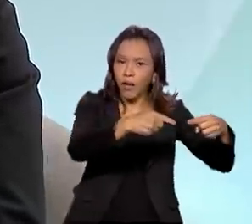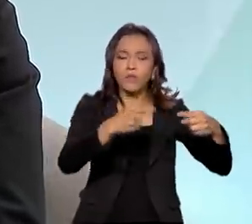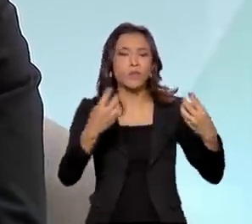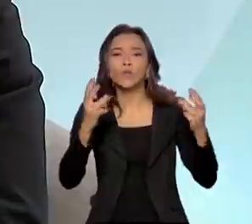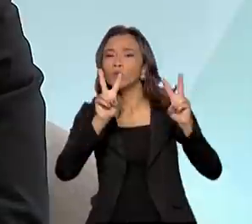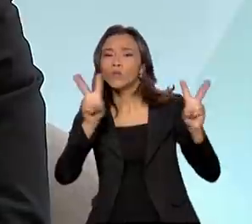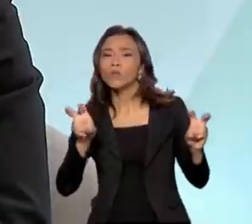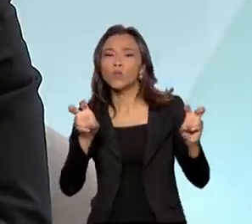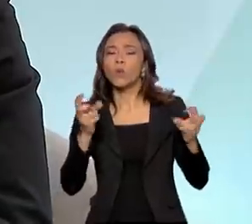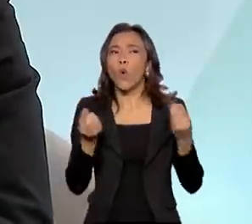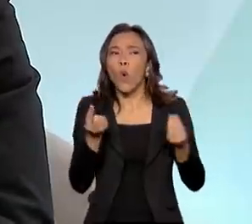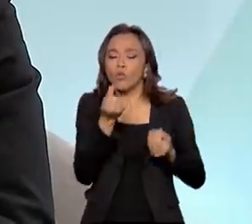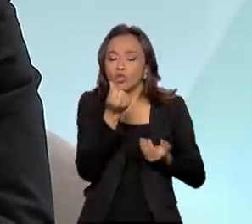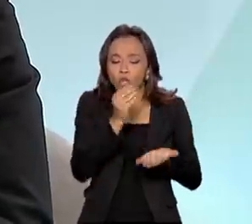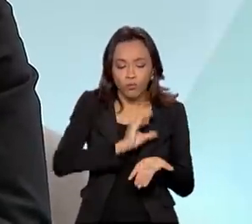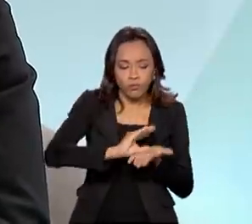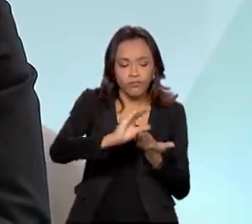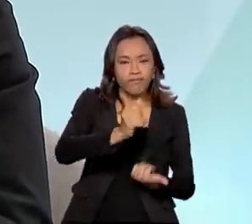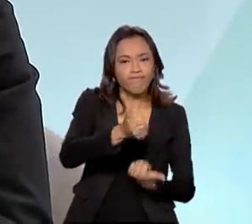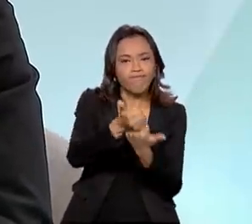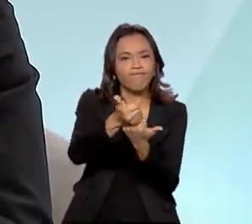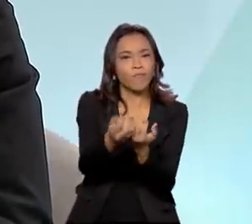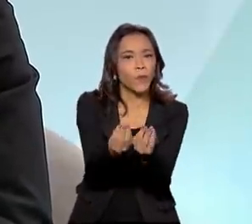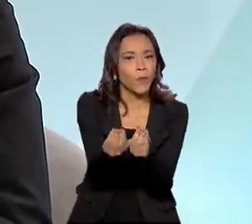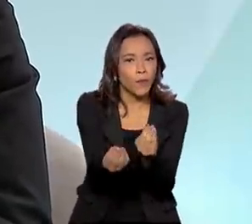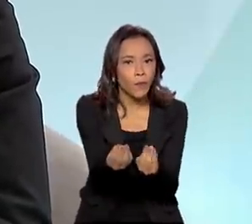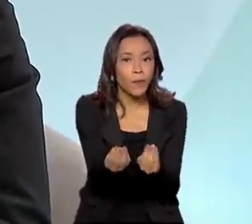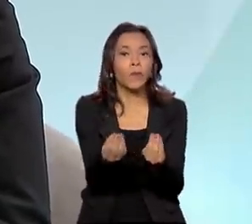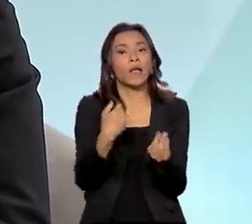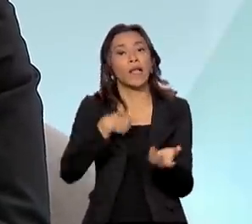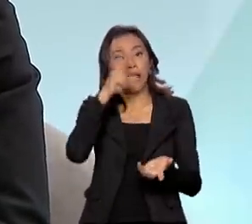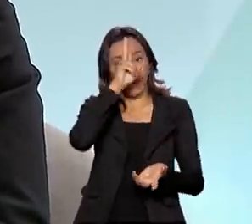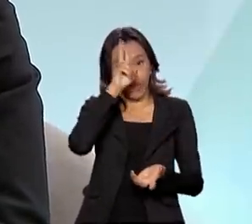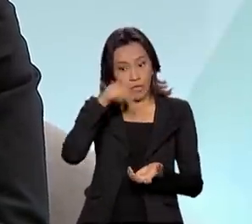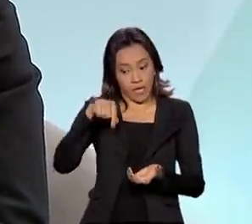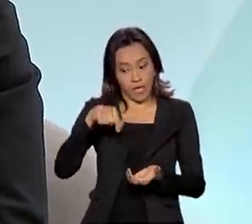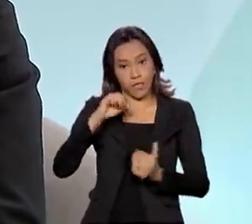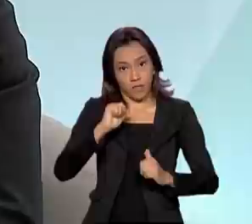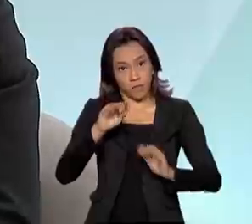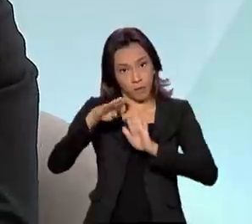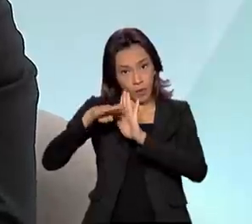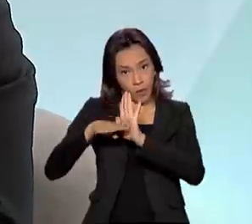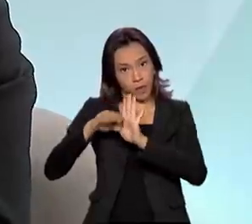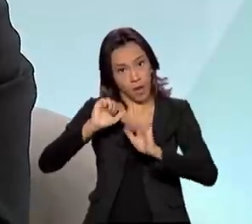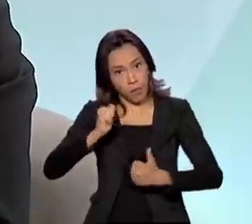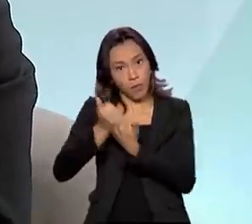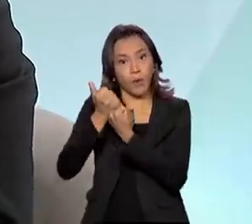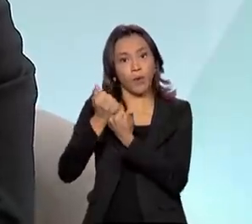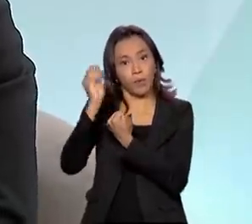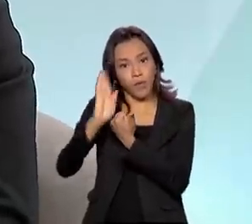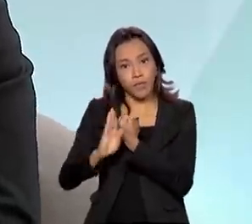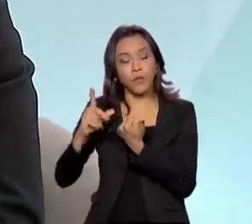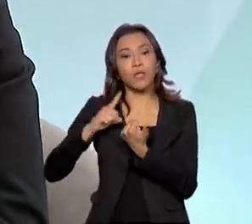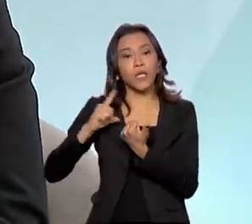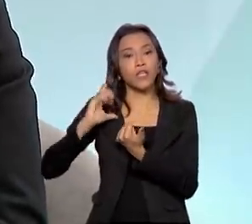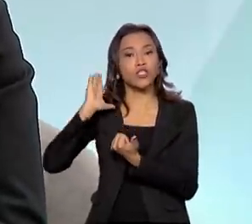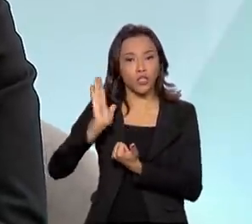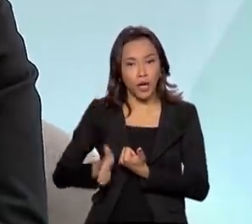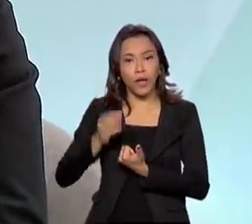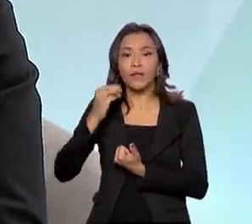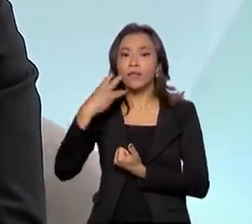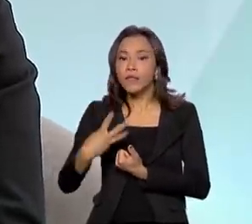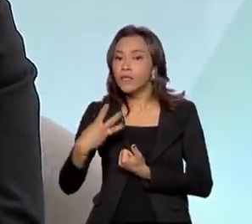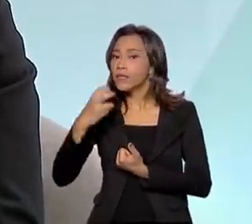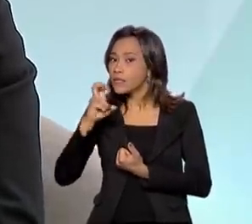financiamento do Auxílio Brasil, lembrando que o Auxílio Brasil já detém para o próximo ano R$ 35 bilhões,